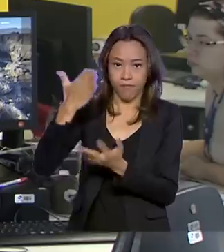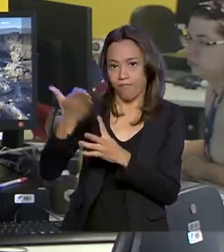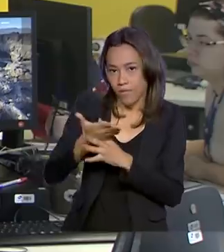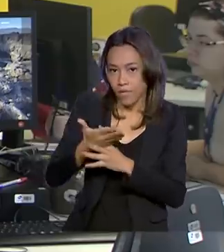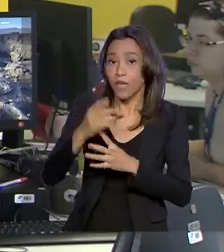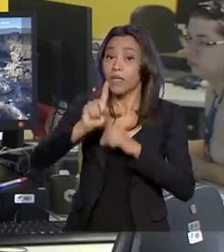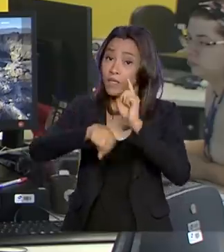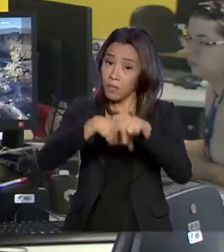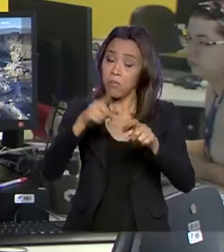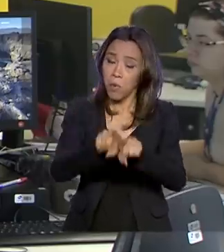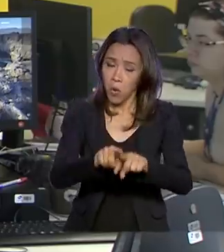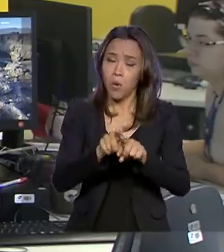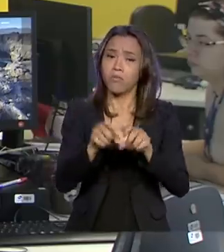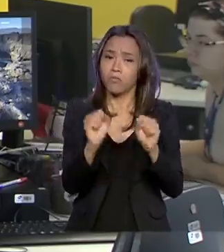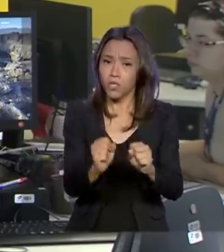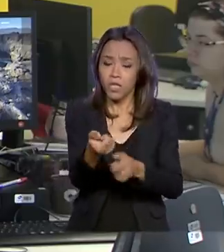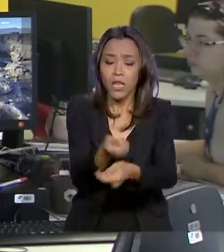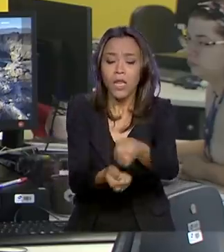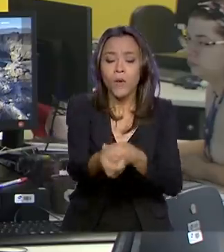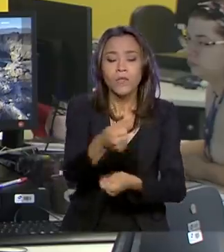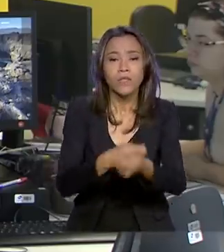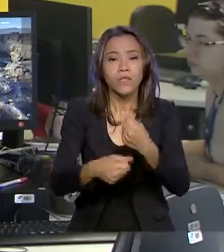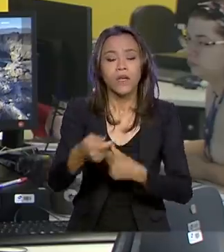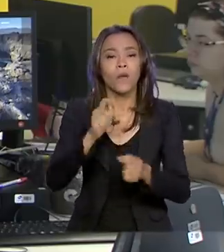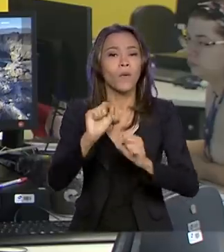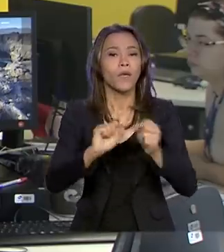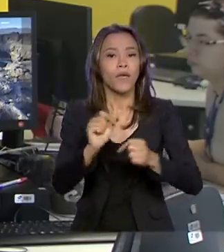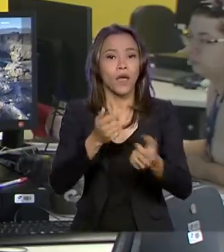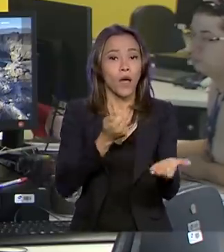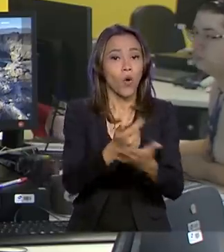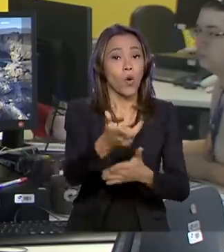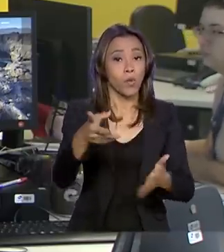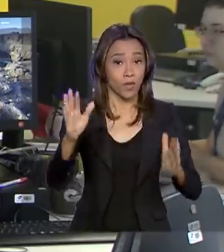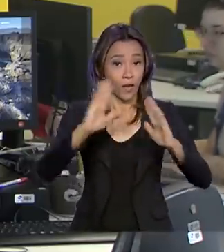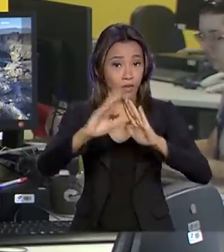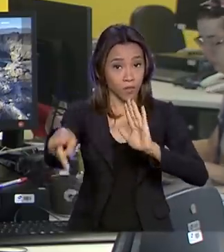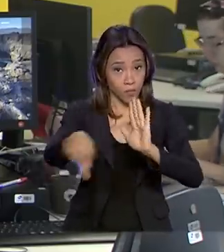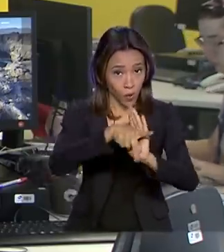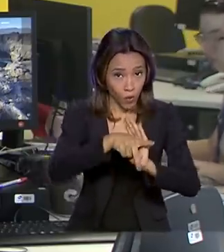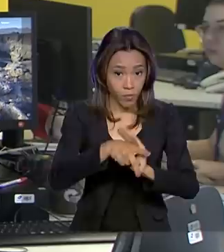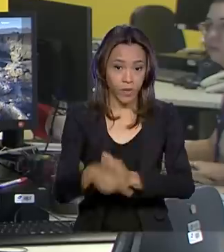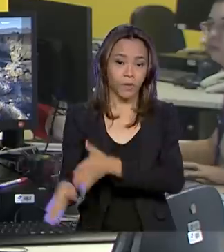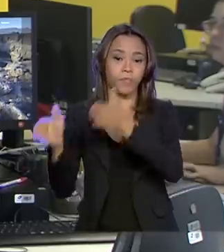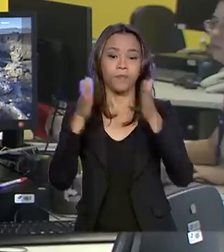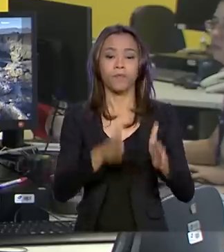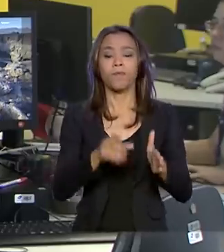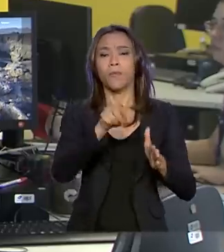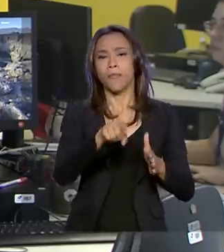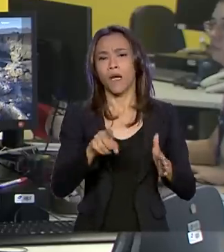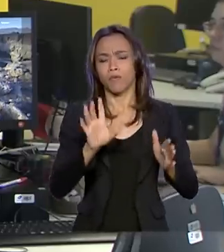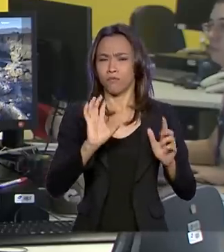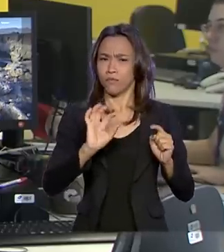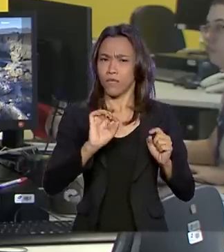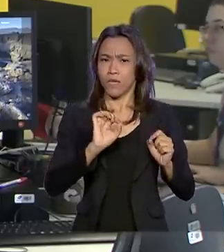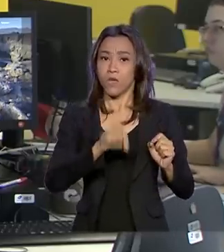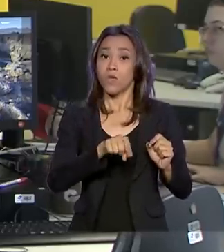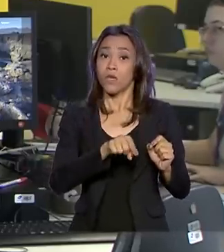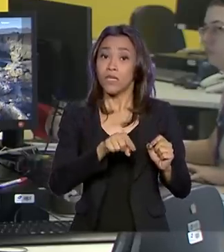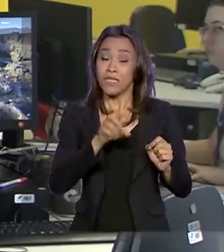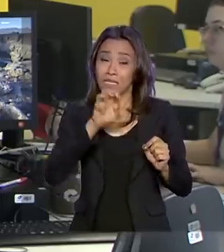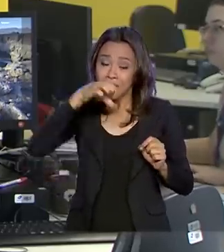da casa própria. Segundo o levantamento da Confederação Nacional de Dirigentes Logistas e do Serviço de Proteção ao Crédito,